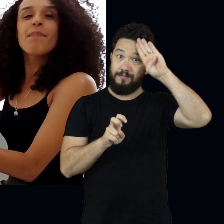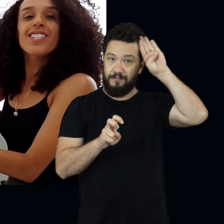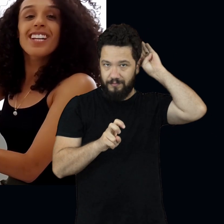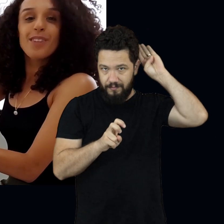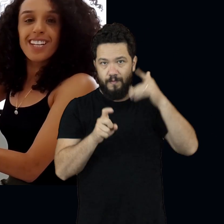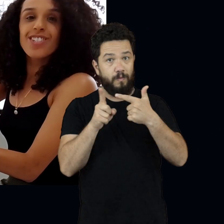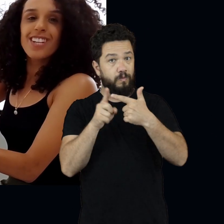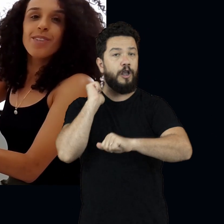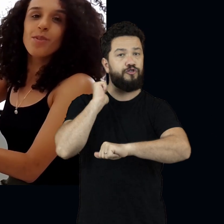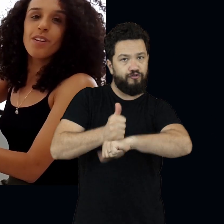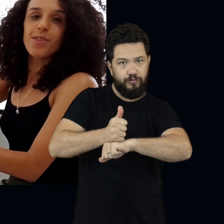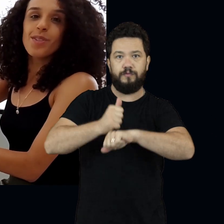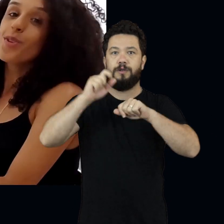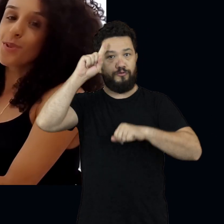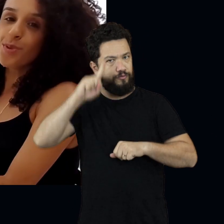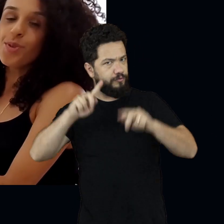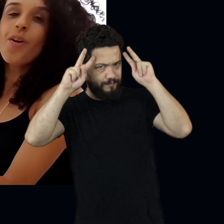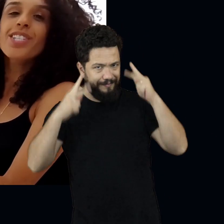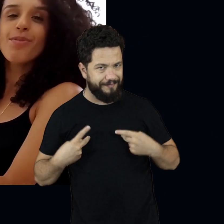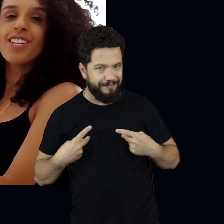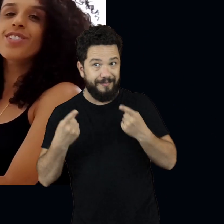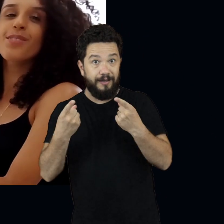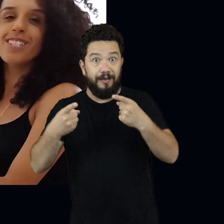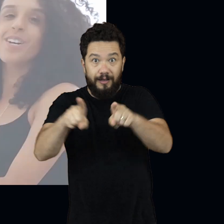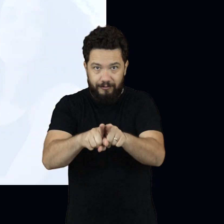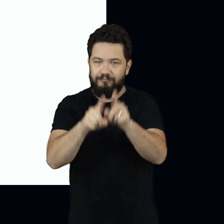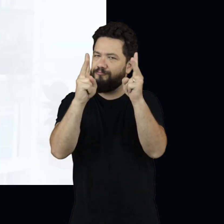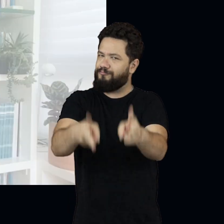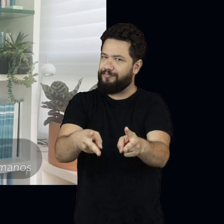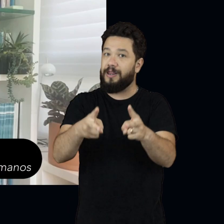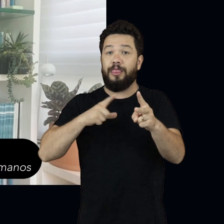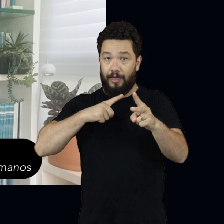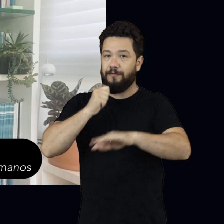e pela Diretoria de Direitos Humanos, junto com as chefias de divisão.